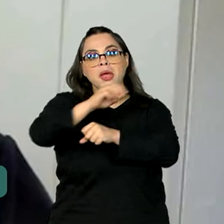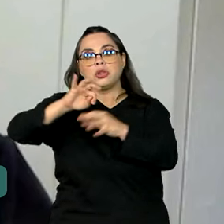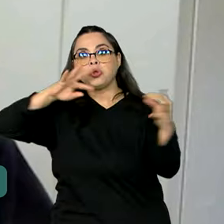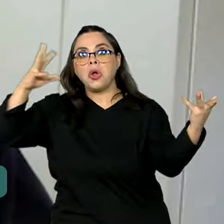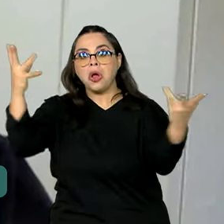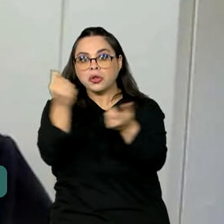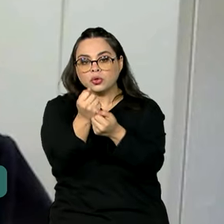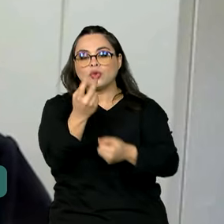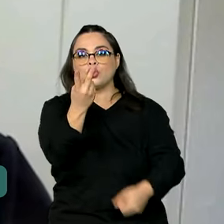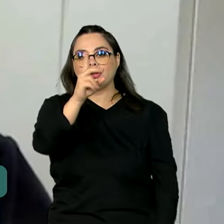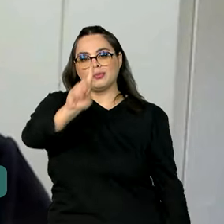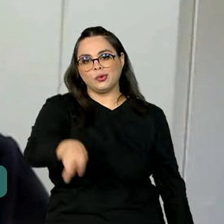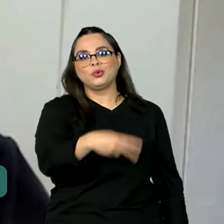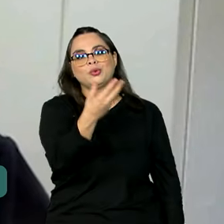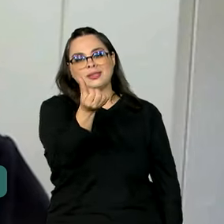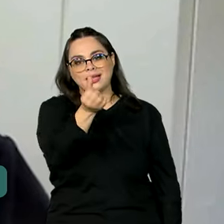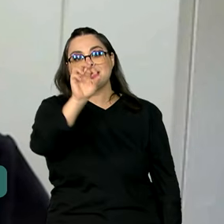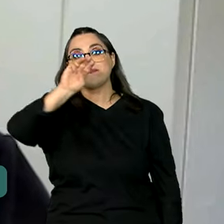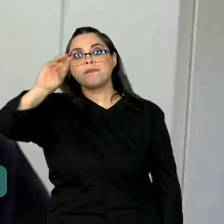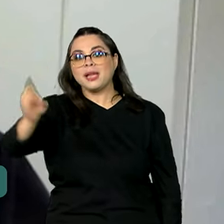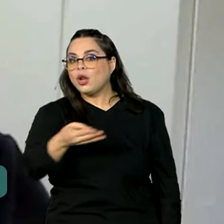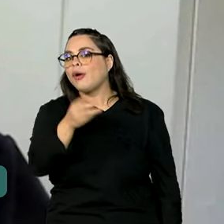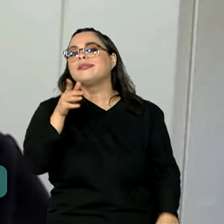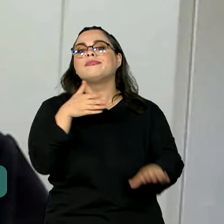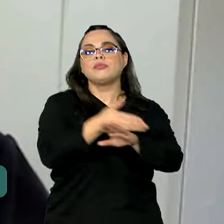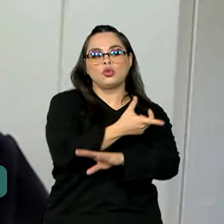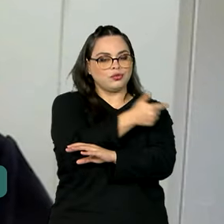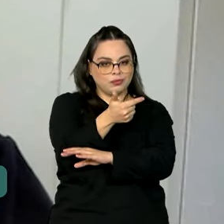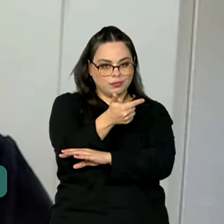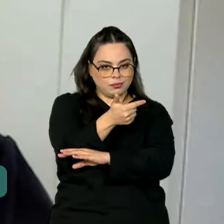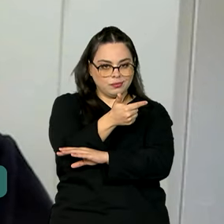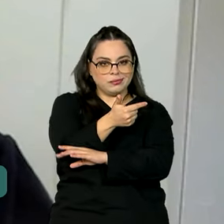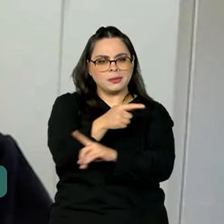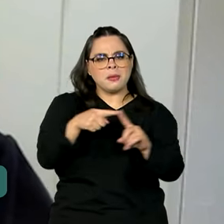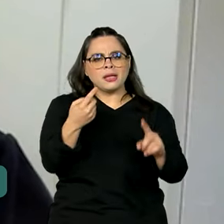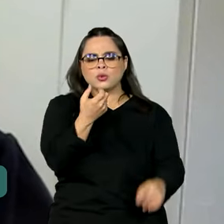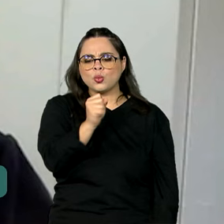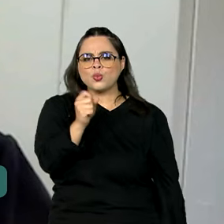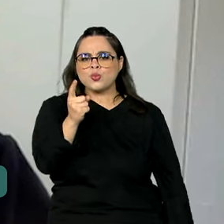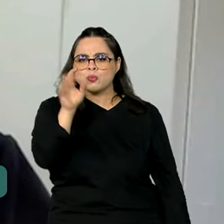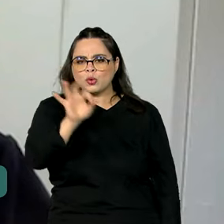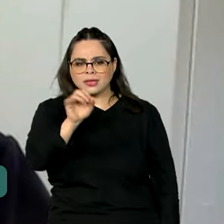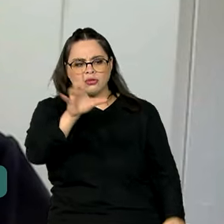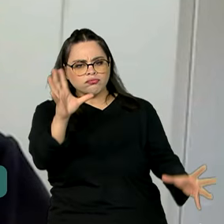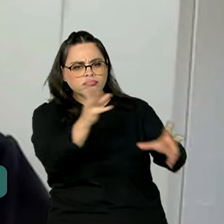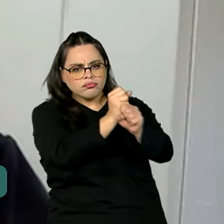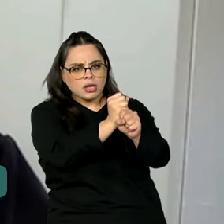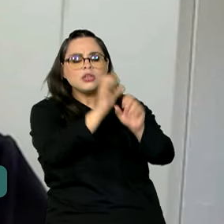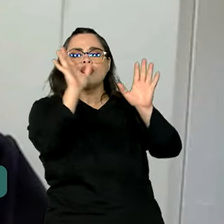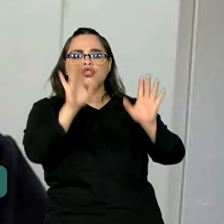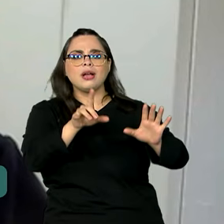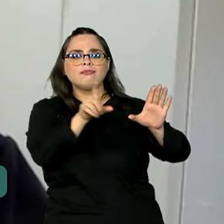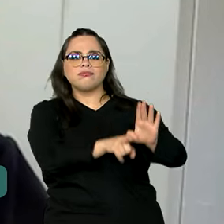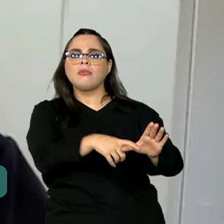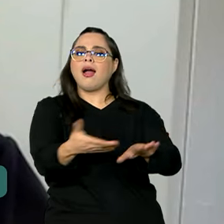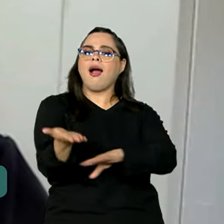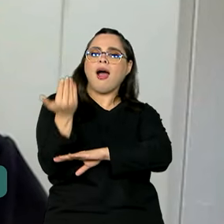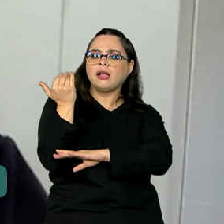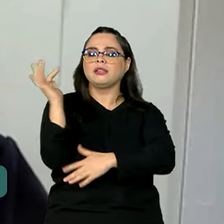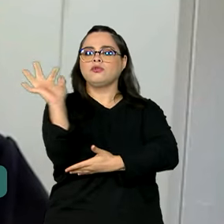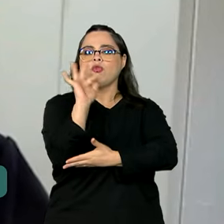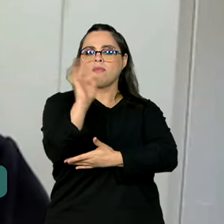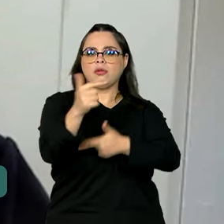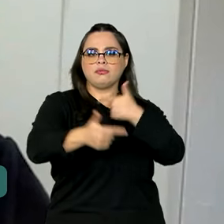milhões se filiaram em 2022, sendo que 81% tiveram algum vínculo no mercado formal de